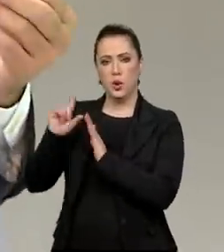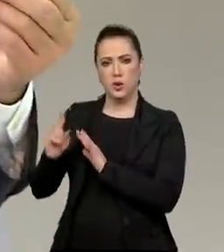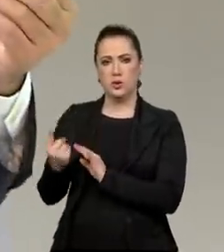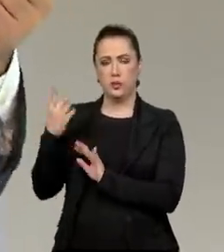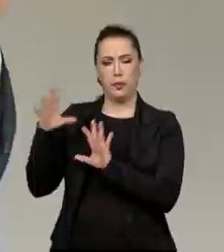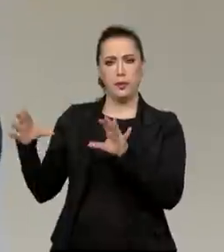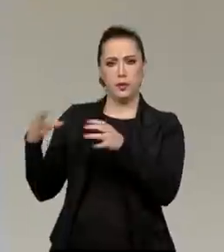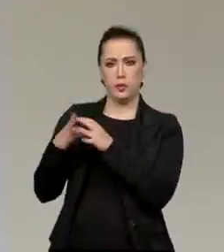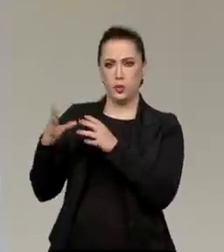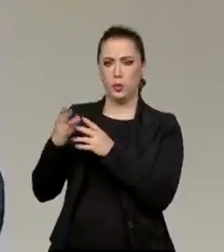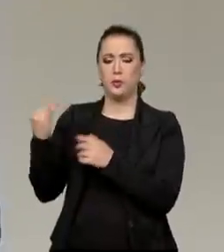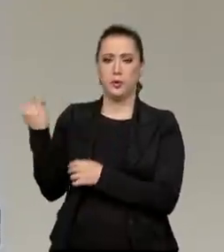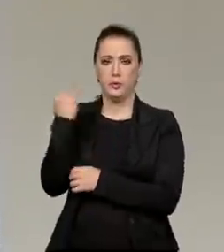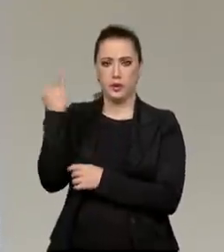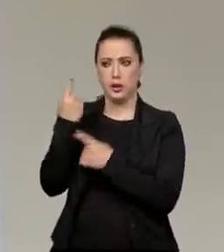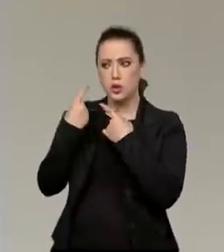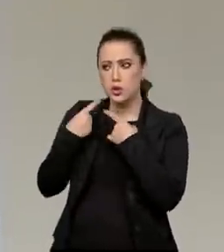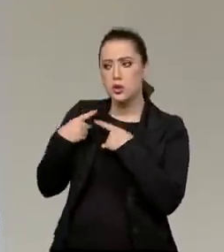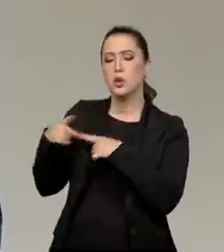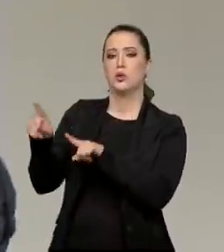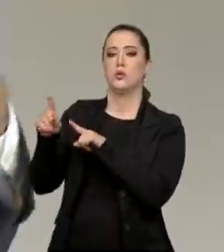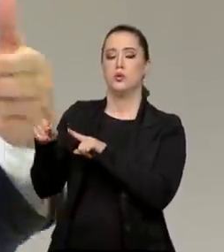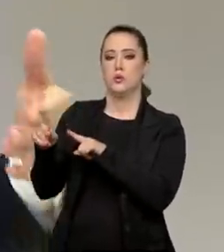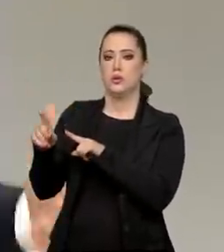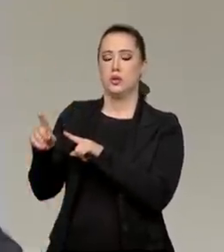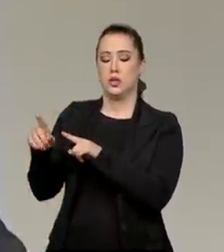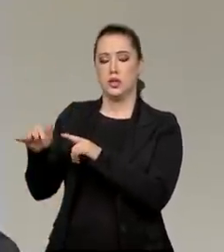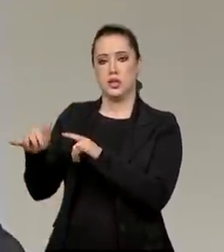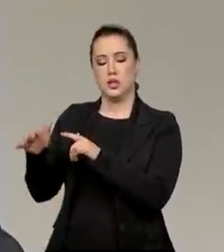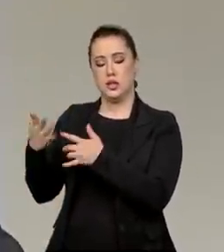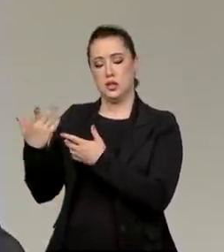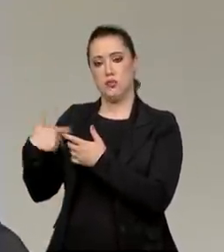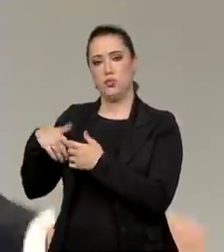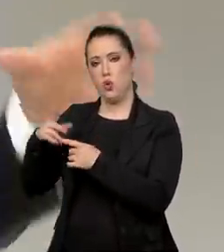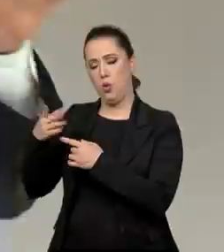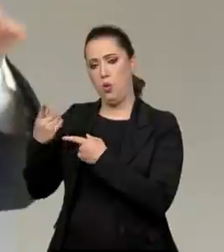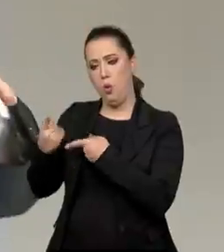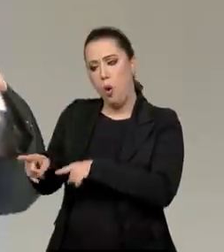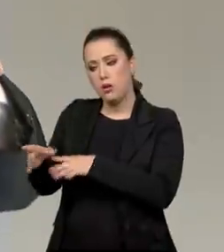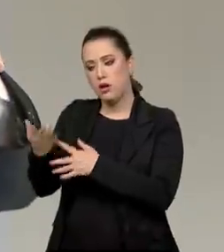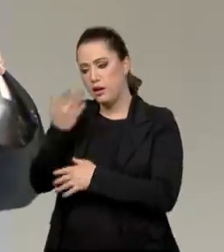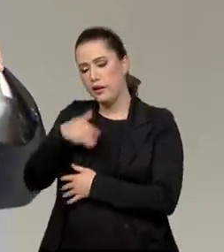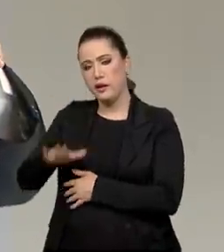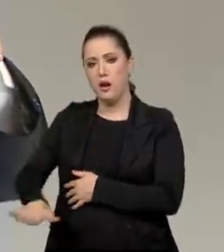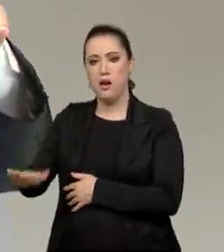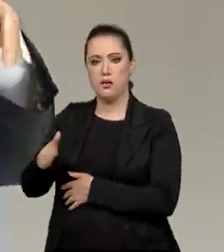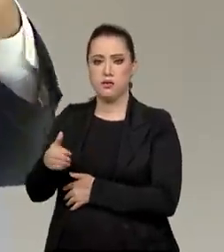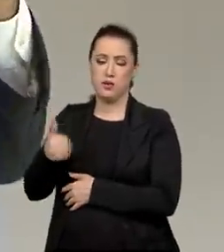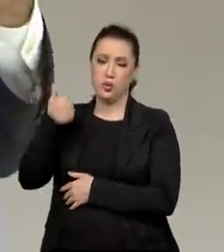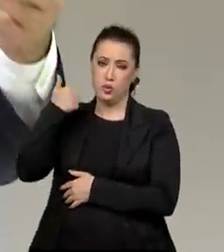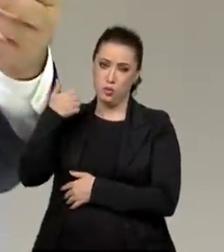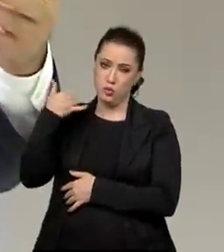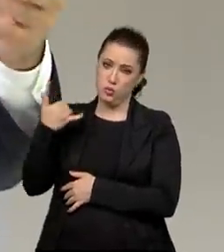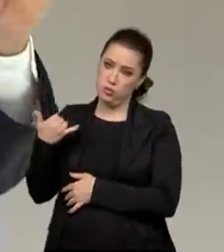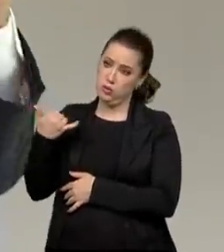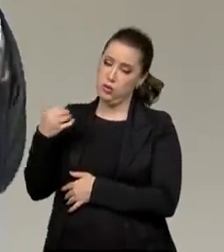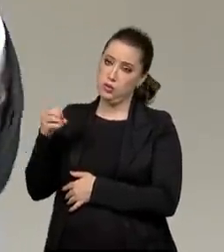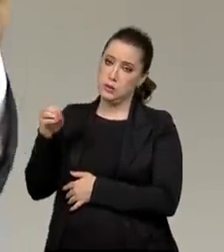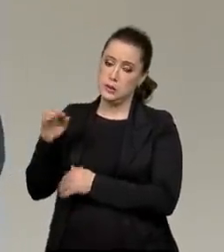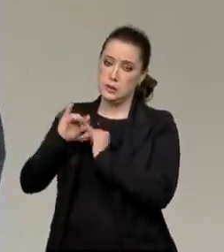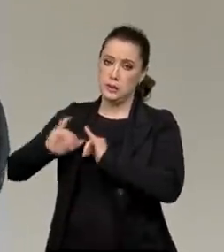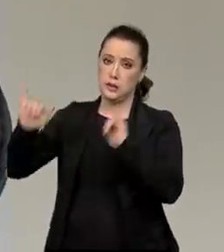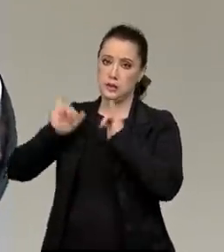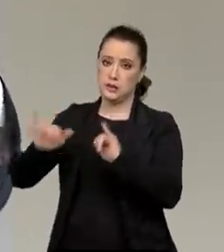denúncias em relação a abusos, violações de crianças e adolescentes pelo DISC-100, que no ano passado foi